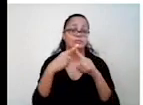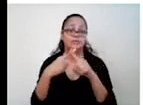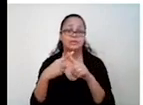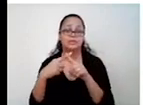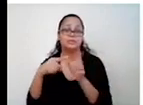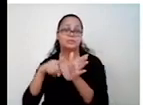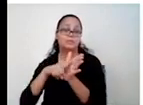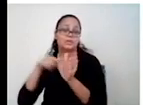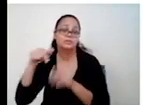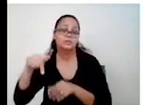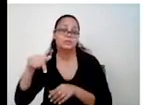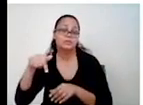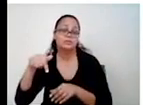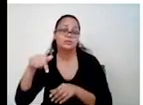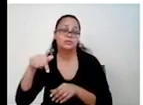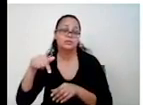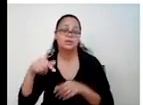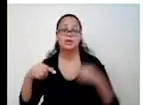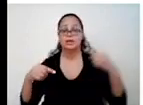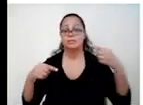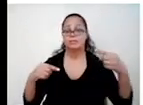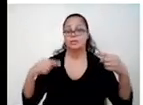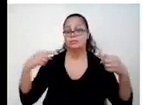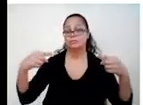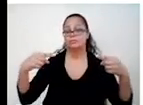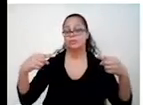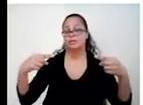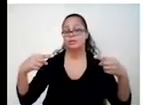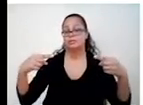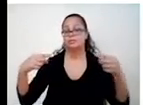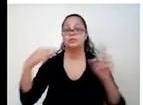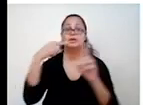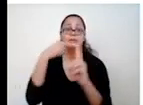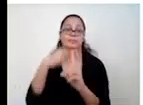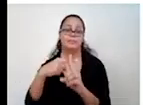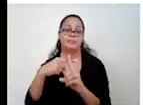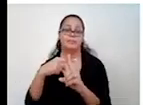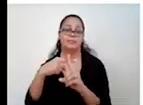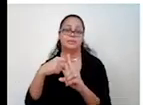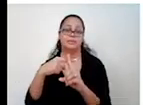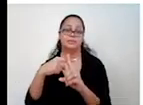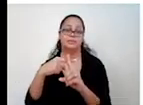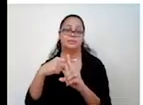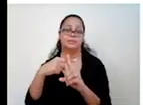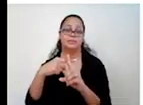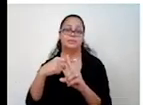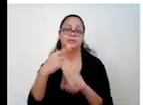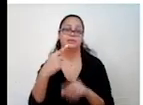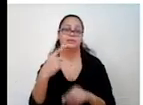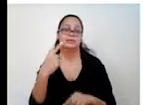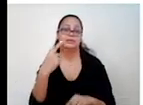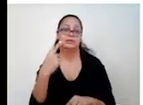menos 7. Menos com menos dá mais. Mais vai dá mais. 14.